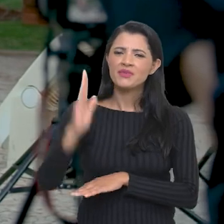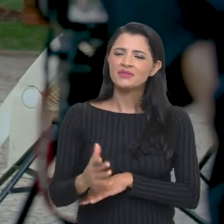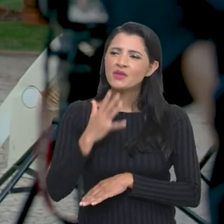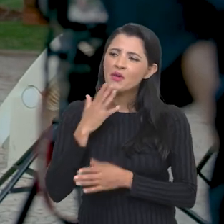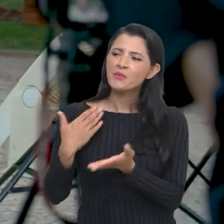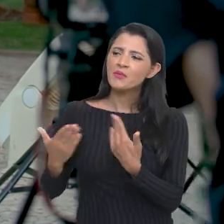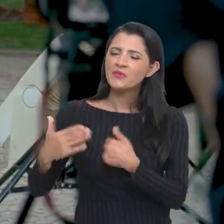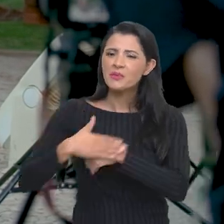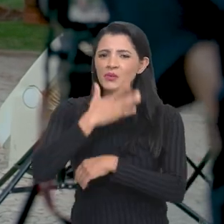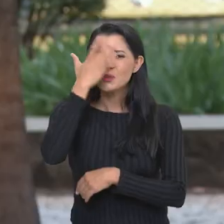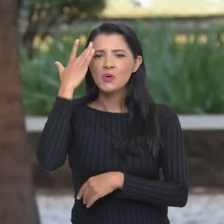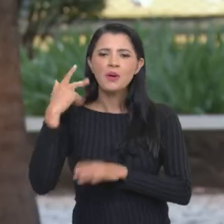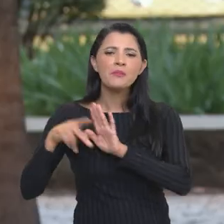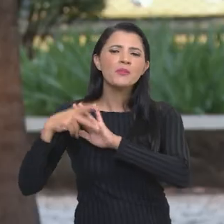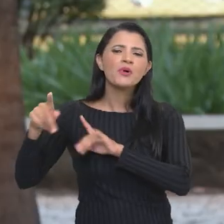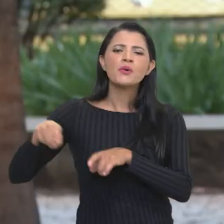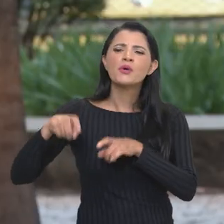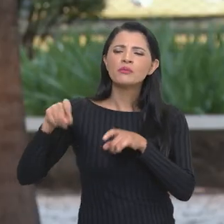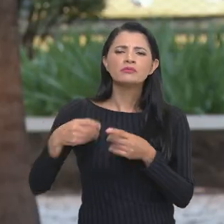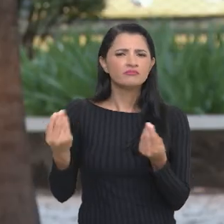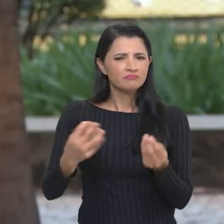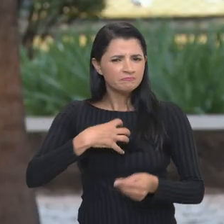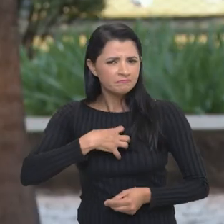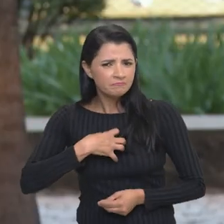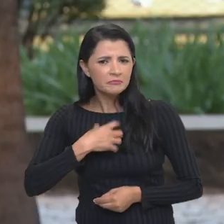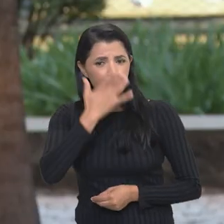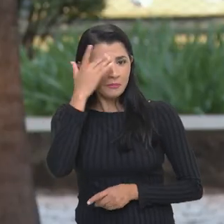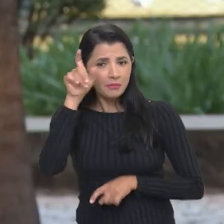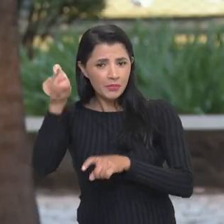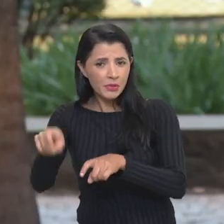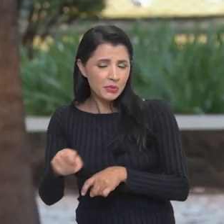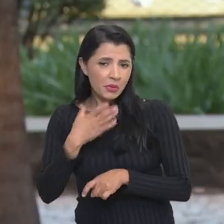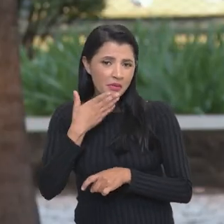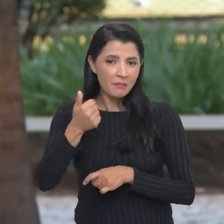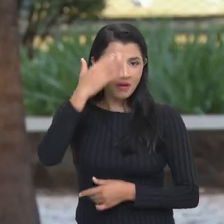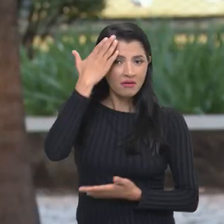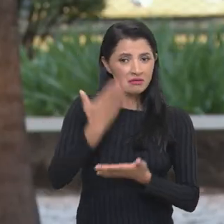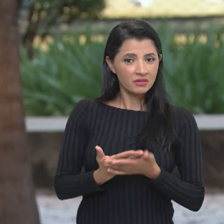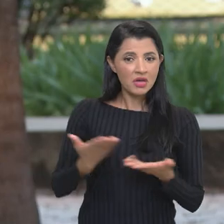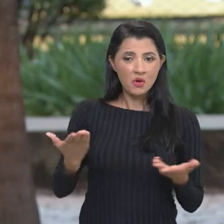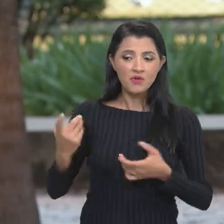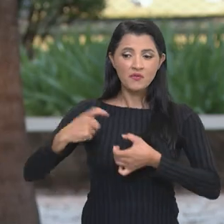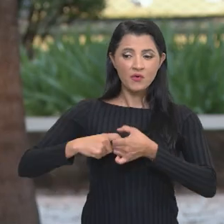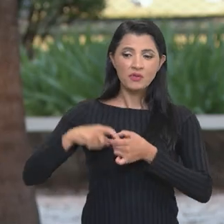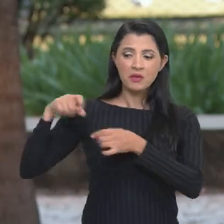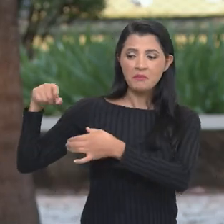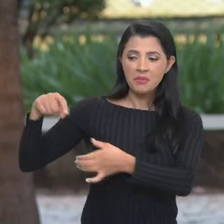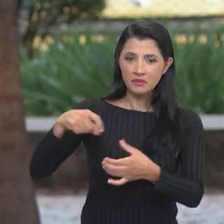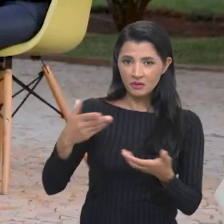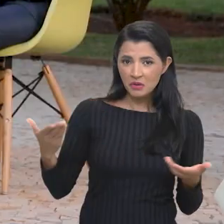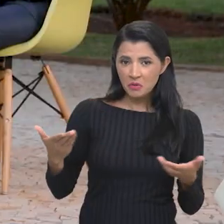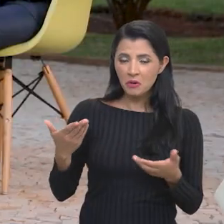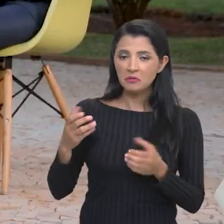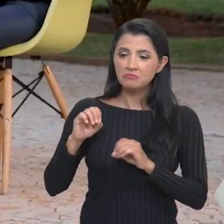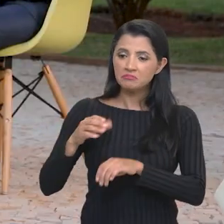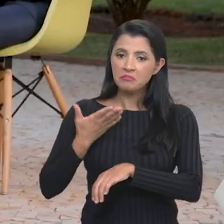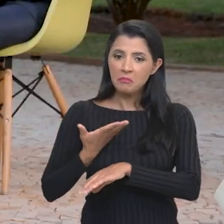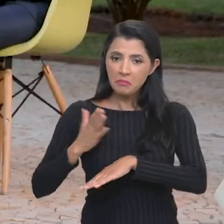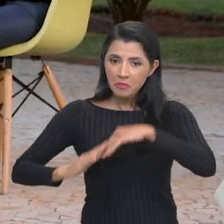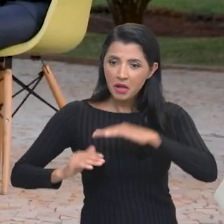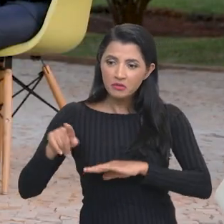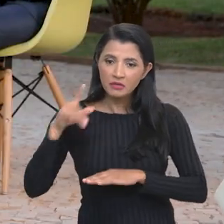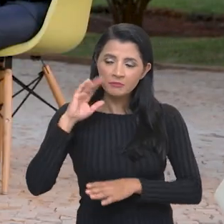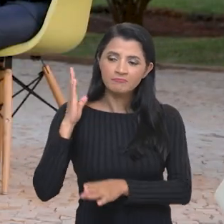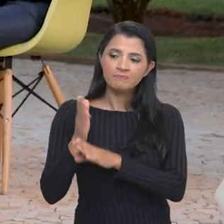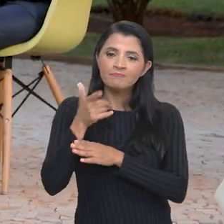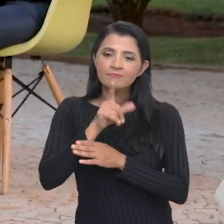também, conversando com as pessoas do campo. Está sentindo que os produtores estão mesmo mais confiantes em voltar a plantar, e se na